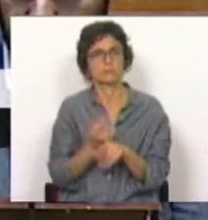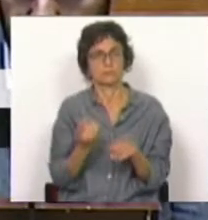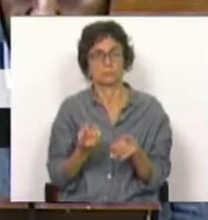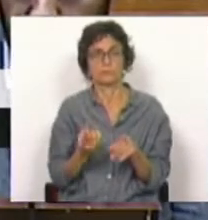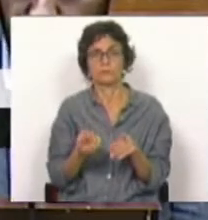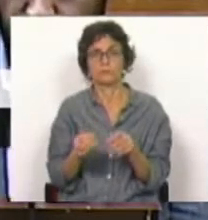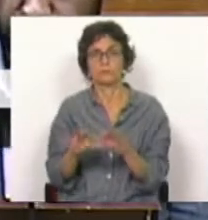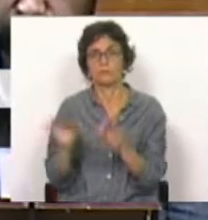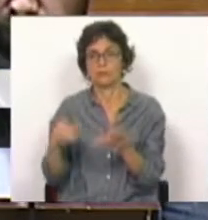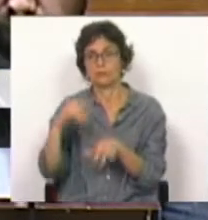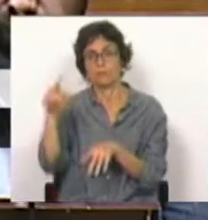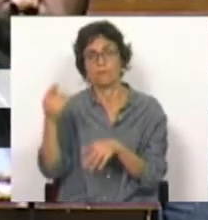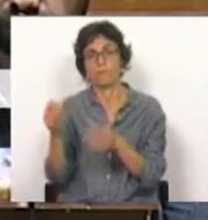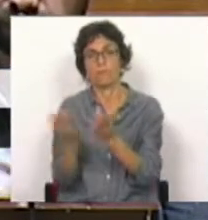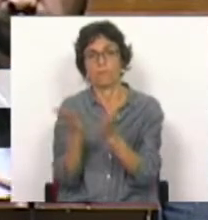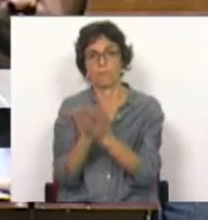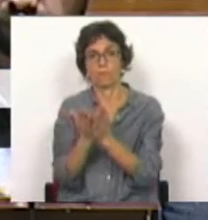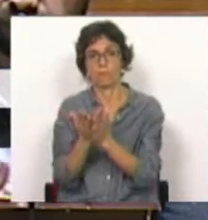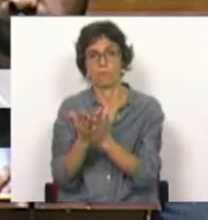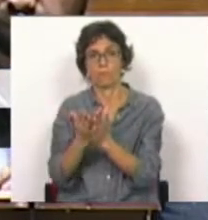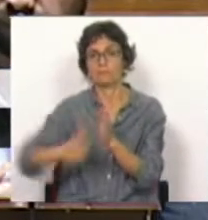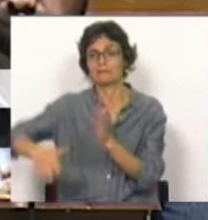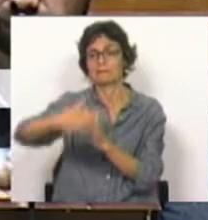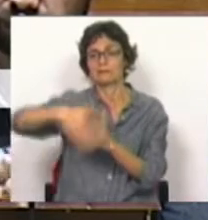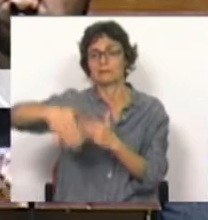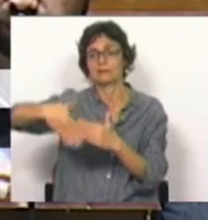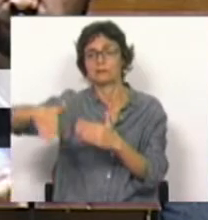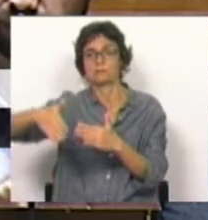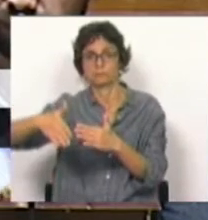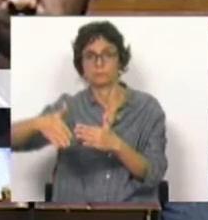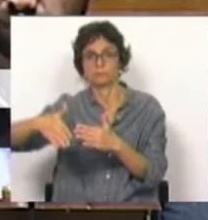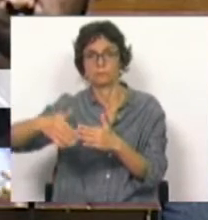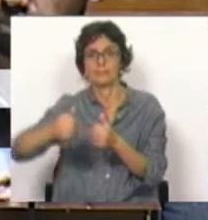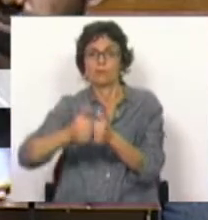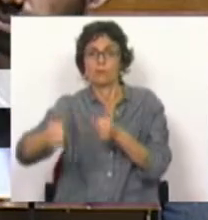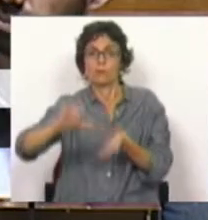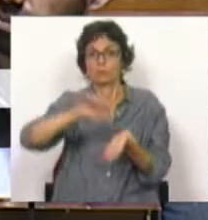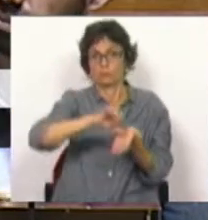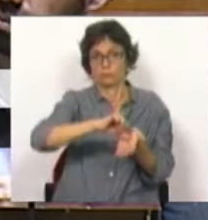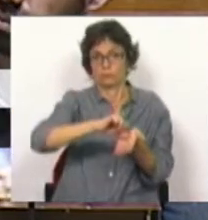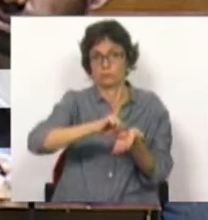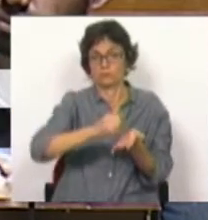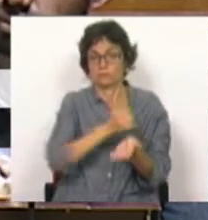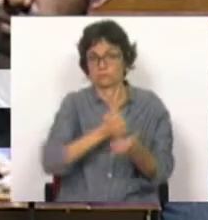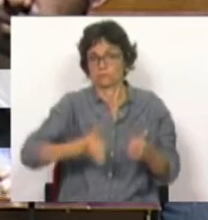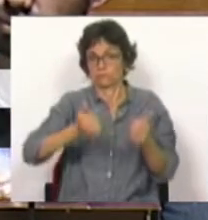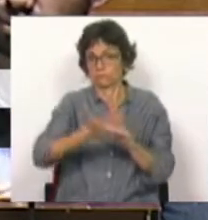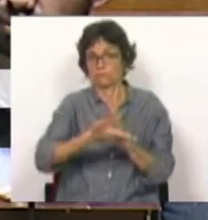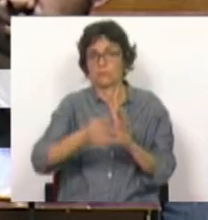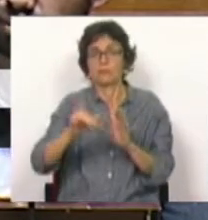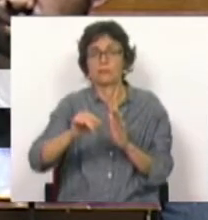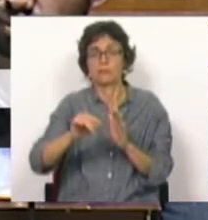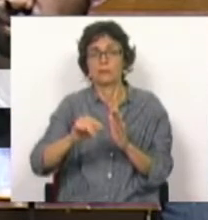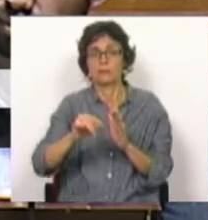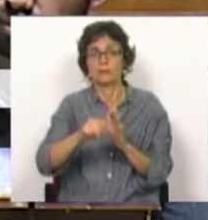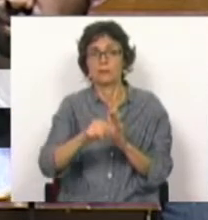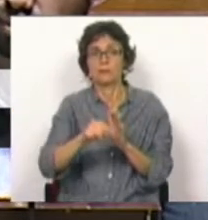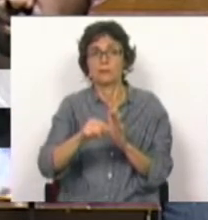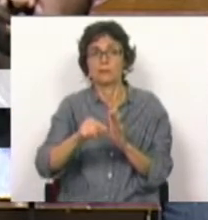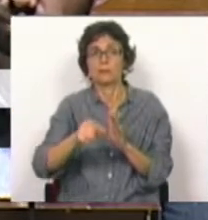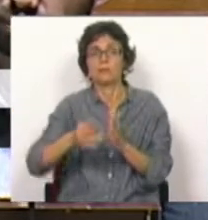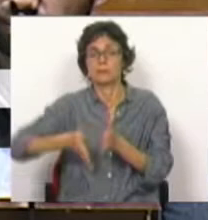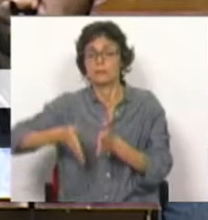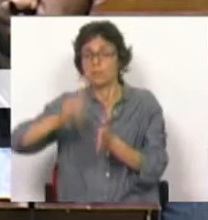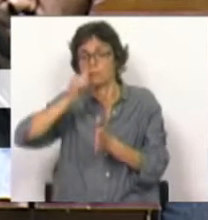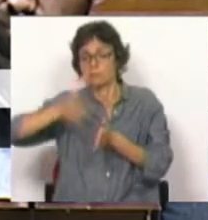escolas consideradas poriféricas em relação às zonas urbanas centrais, também esta, que se localiza na margem esquerda